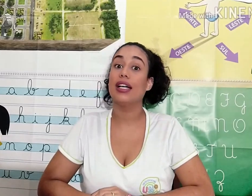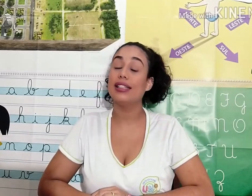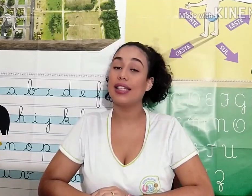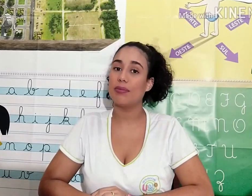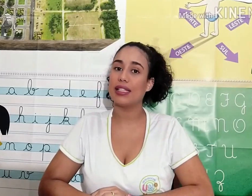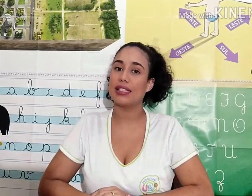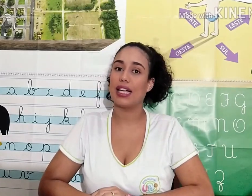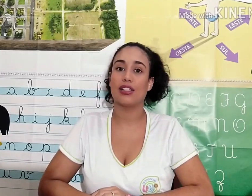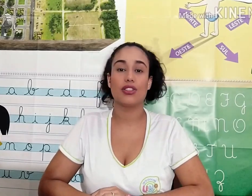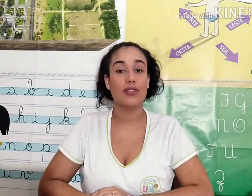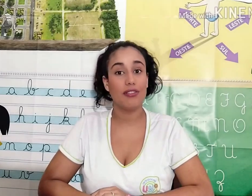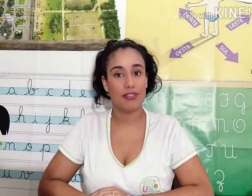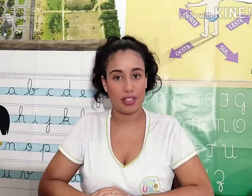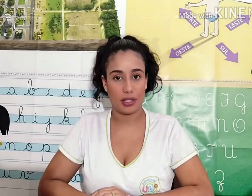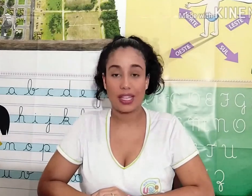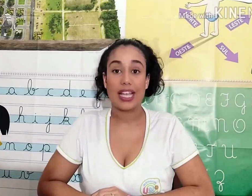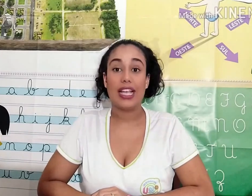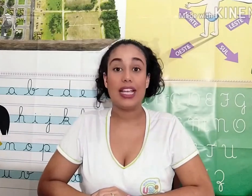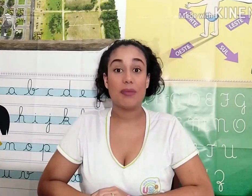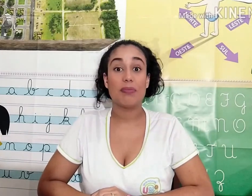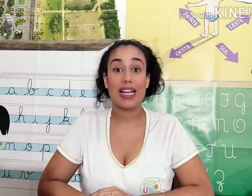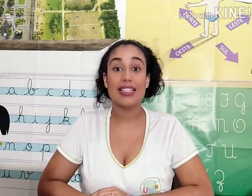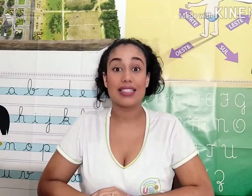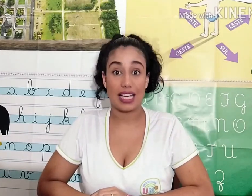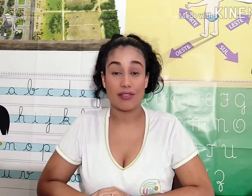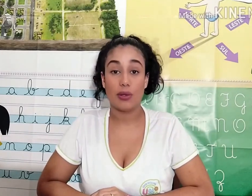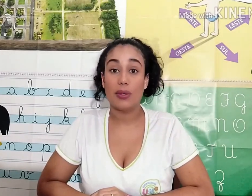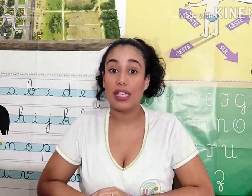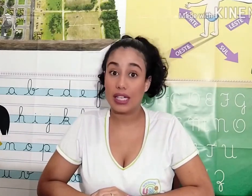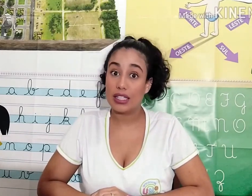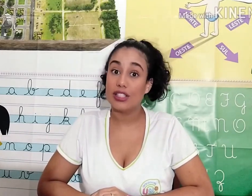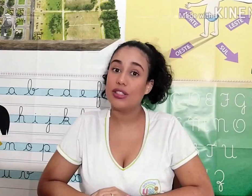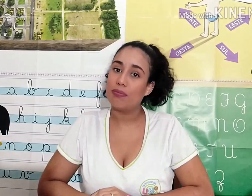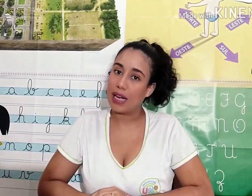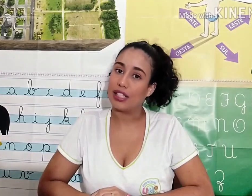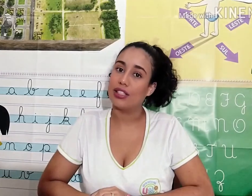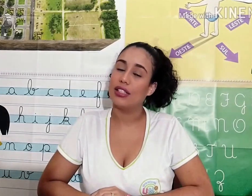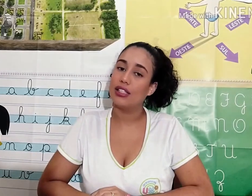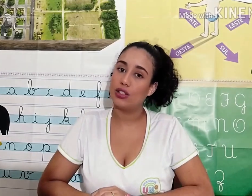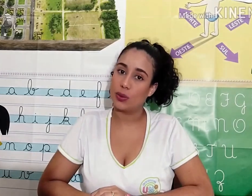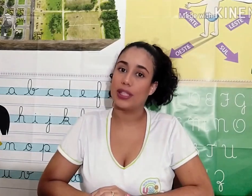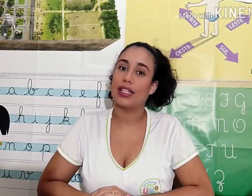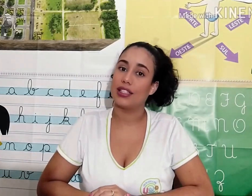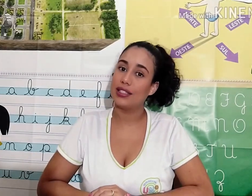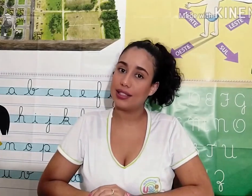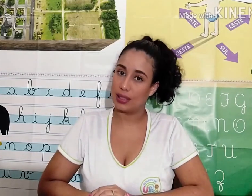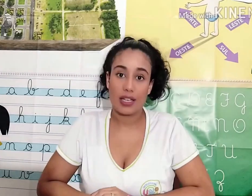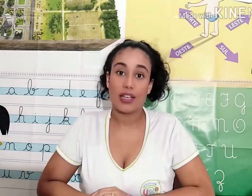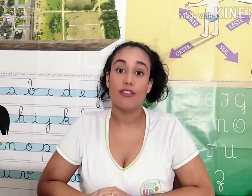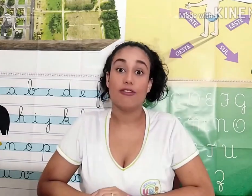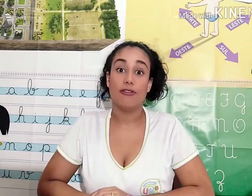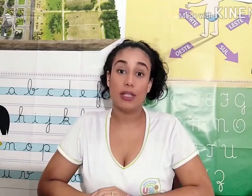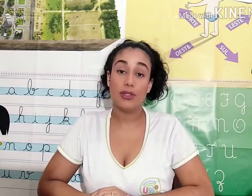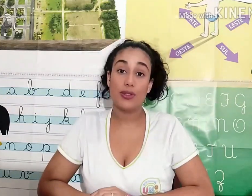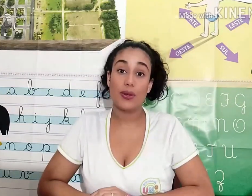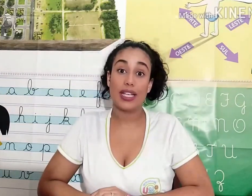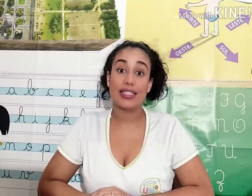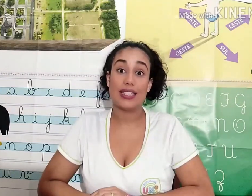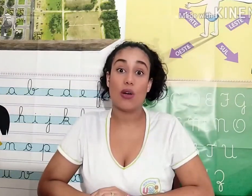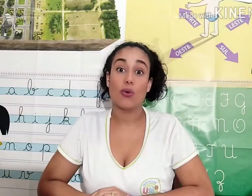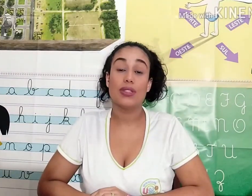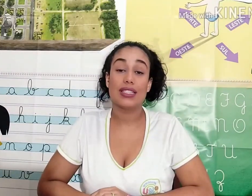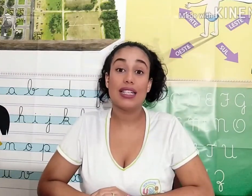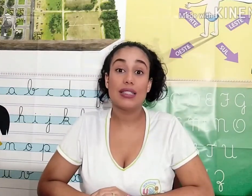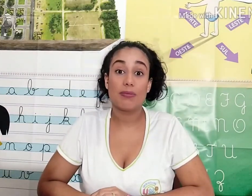os seus antepassados viviam e preservam grande parte da sua tradição. Vamos